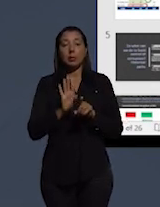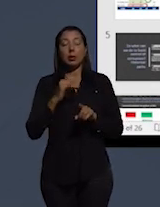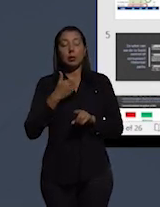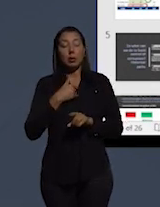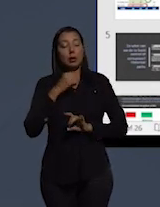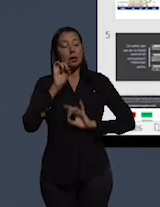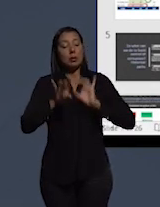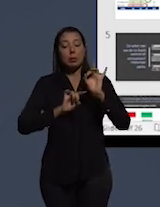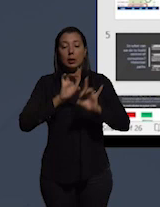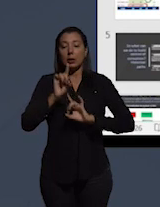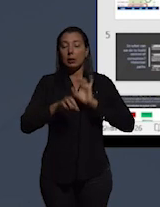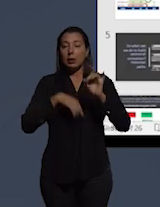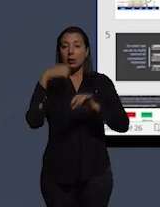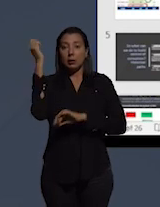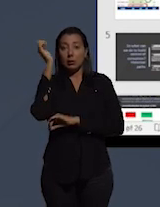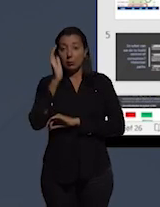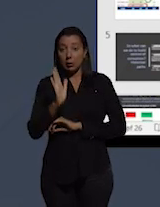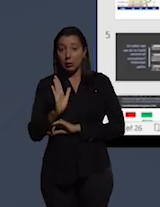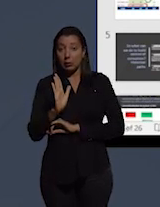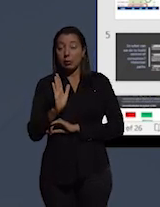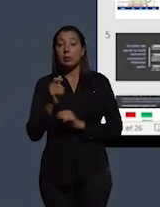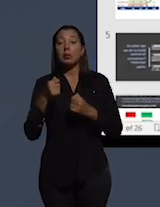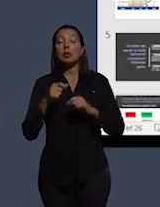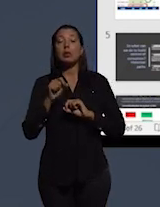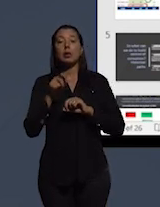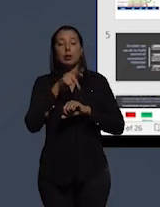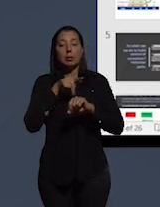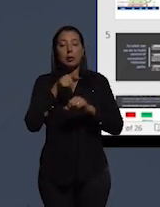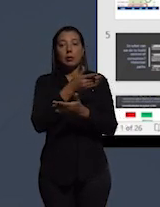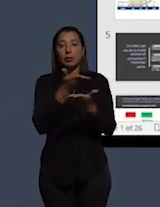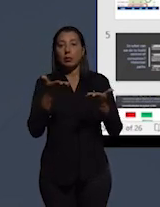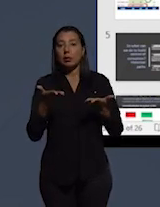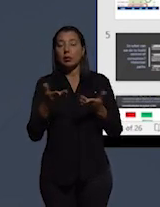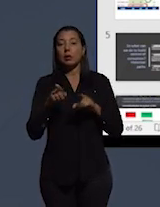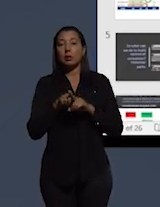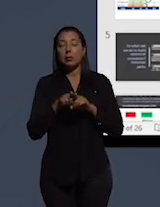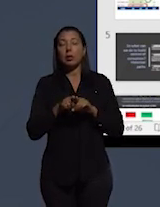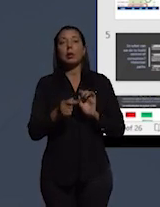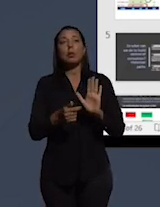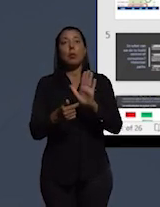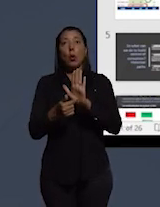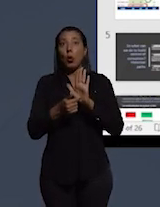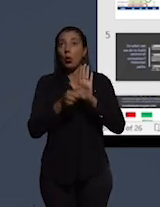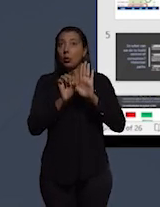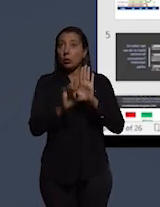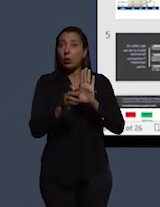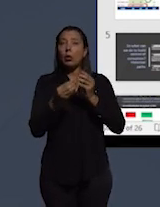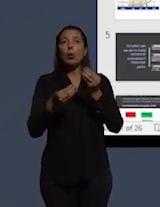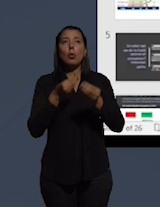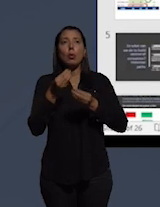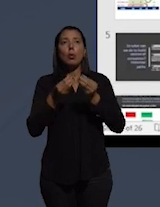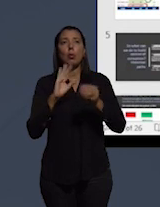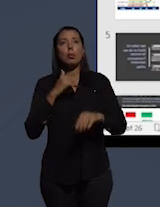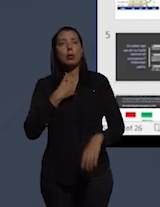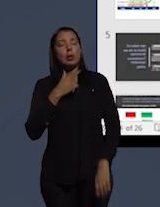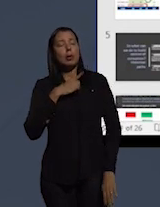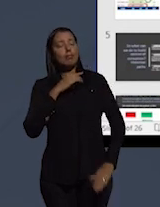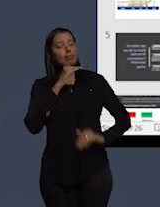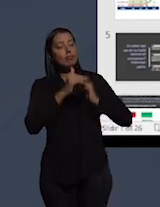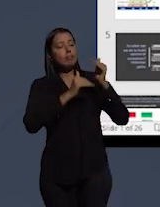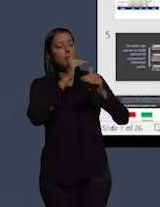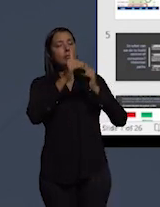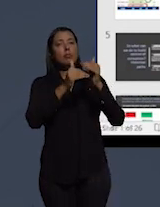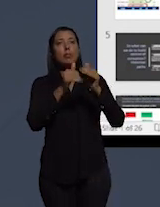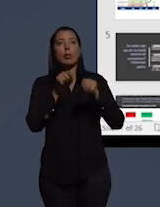especialistas em Brasil. Nós estamos usando o país de vocês como uma ilustração de que ferramentas nós temos desenvolvido o nosso